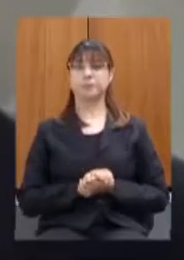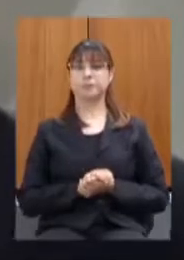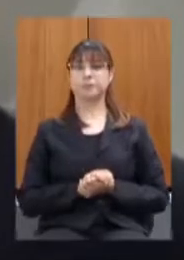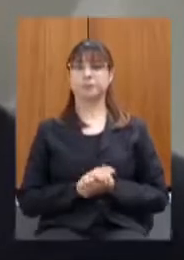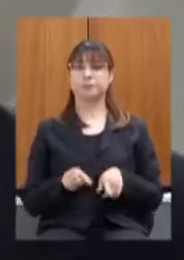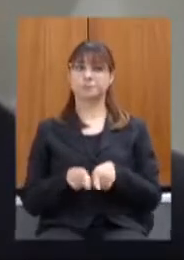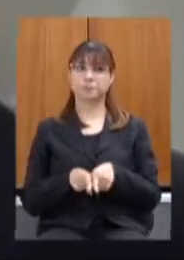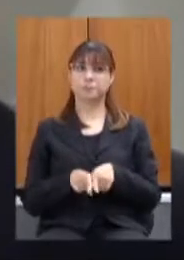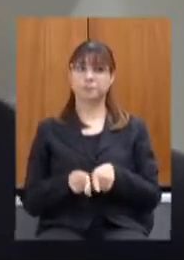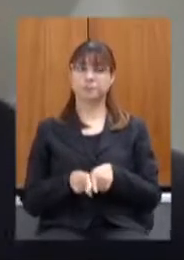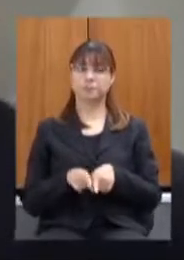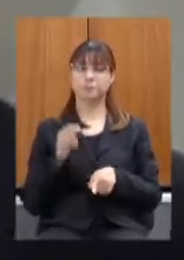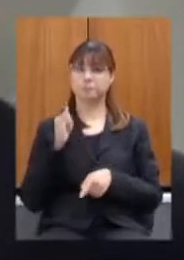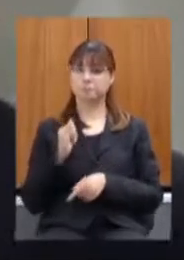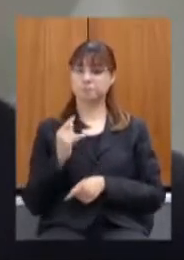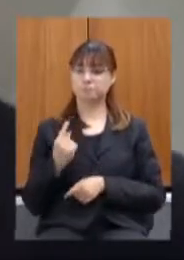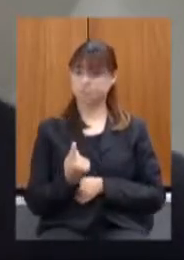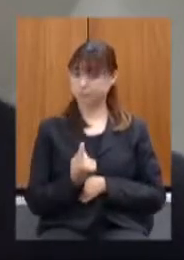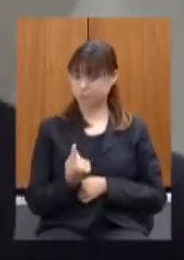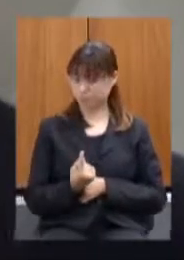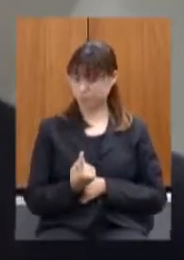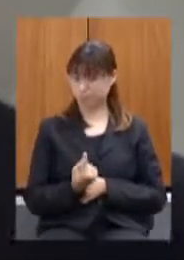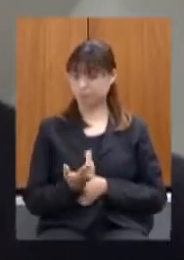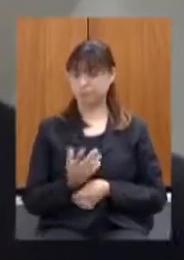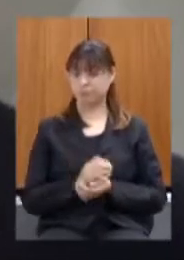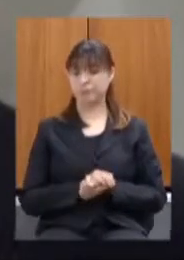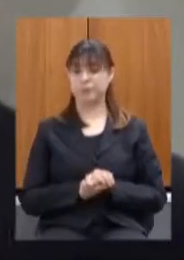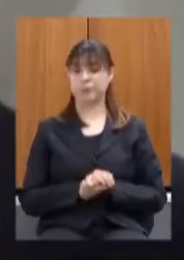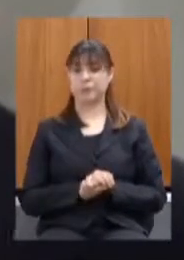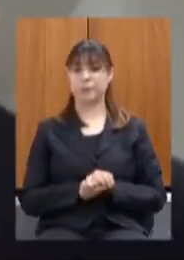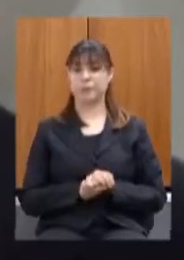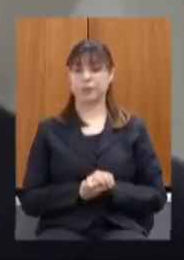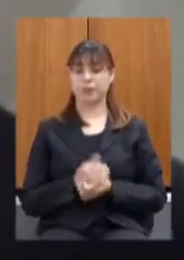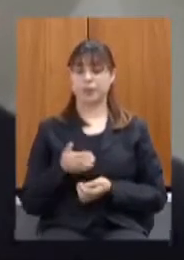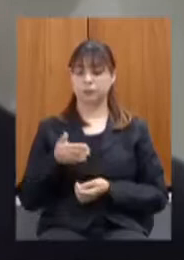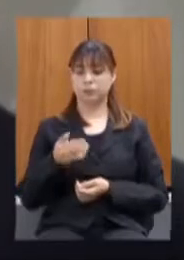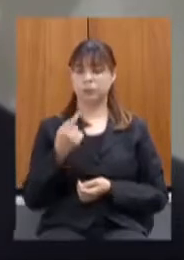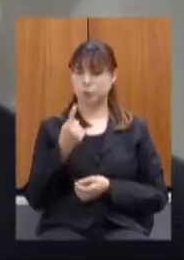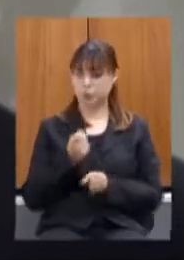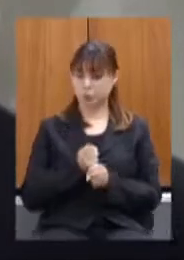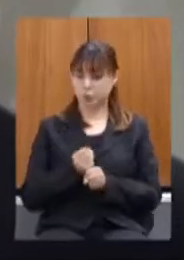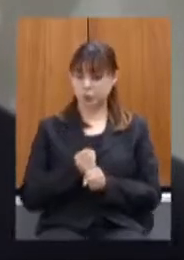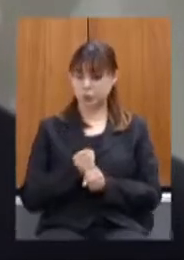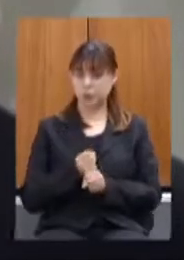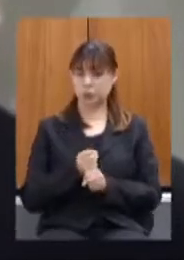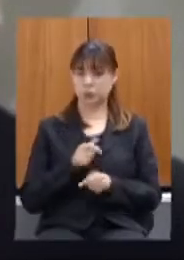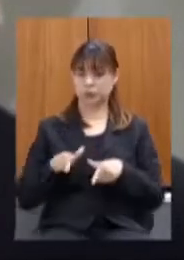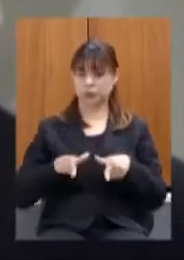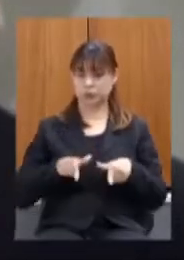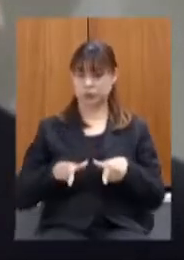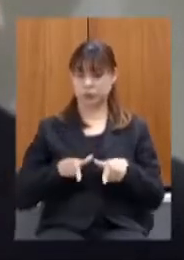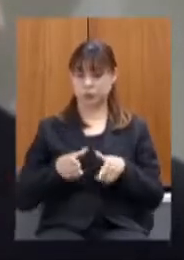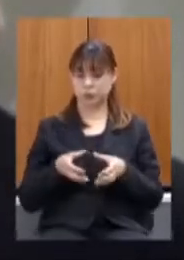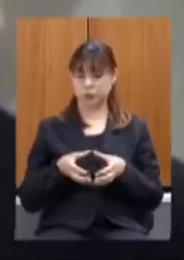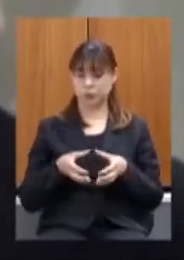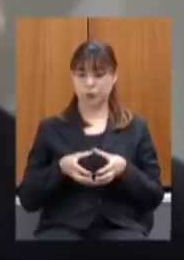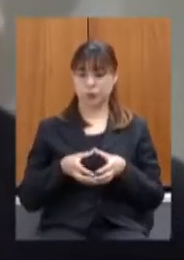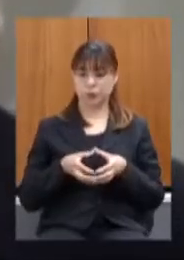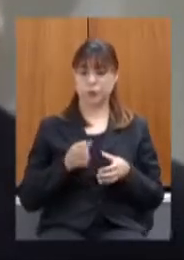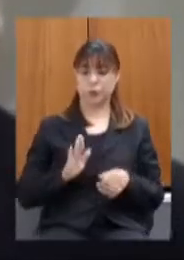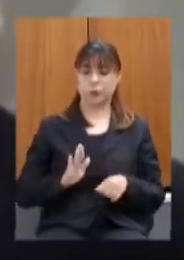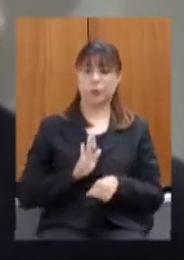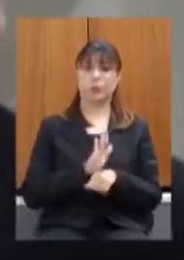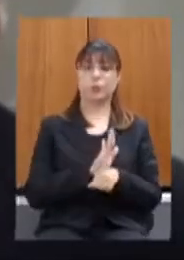nós nesse um ano de trabalho no comitê pró-brumadinho